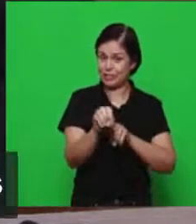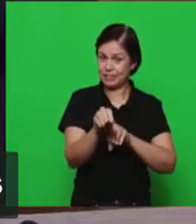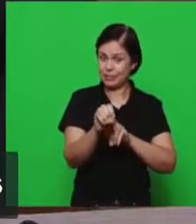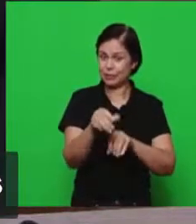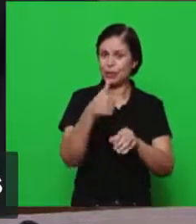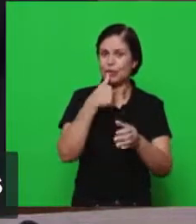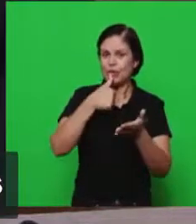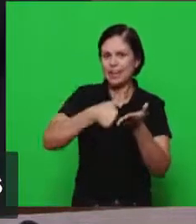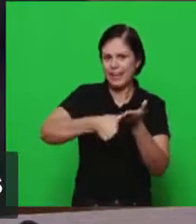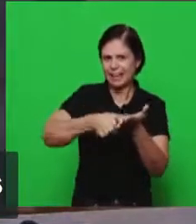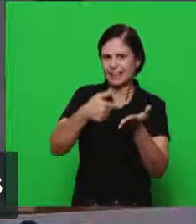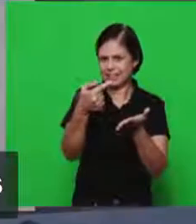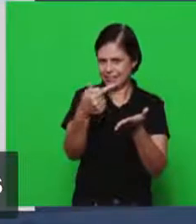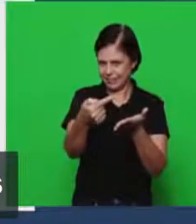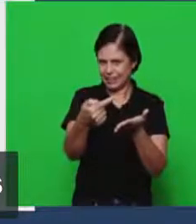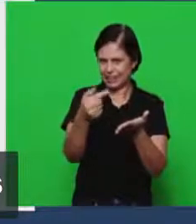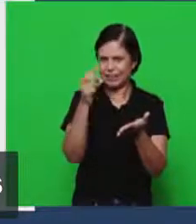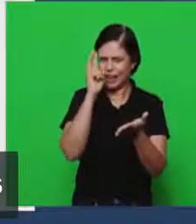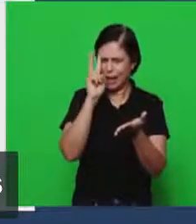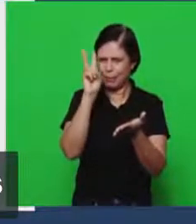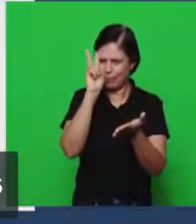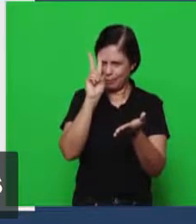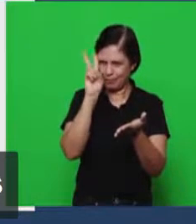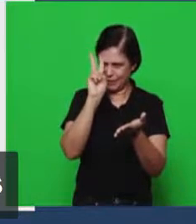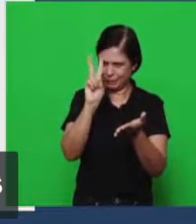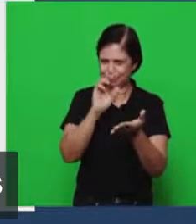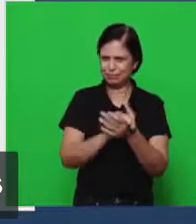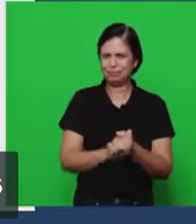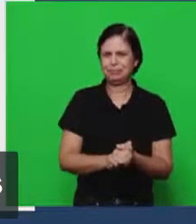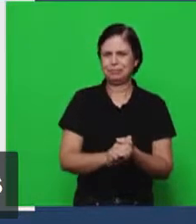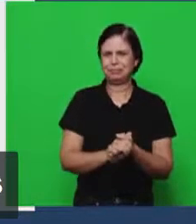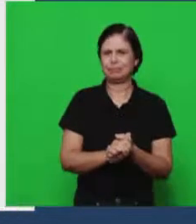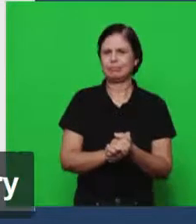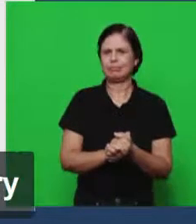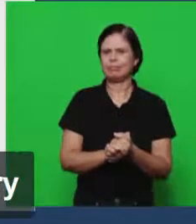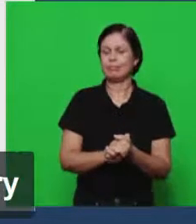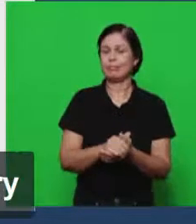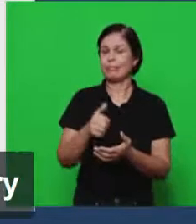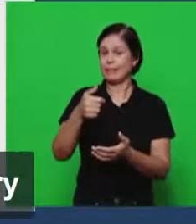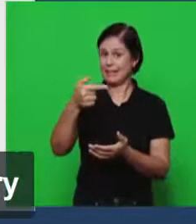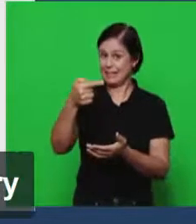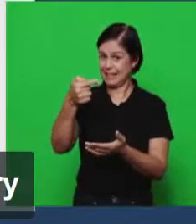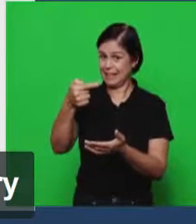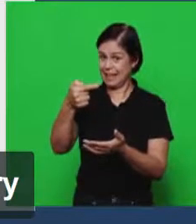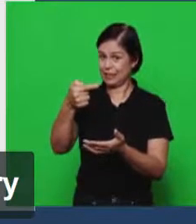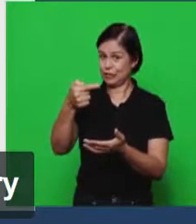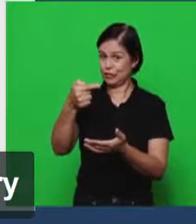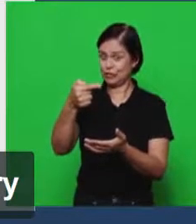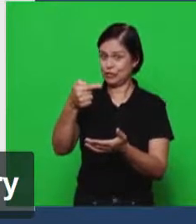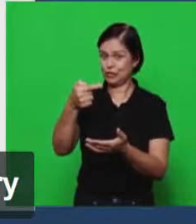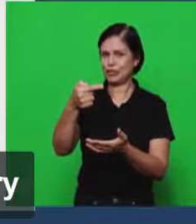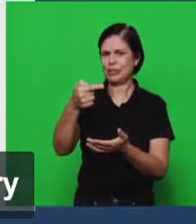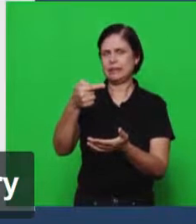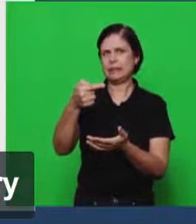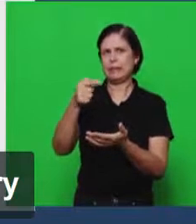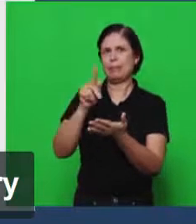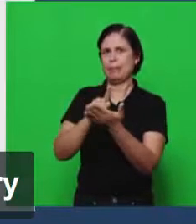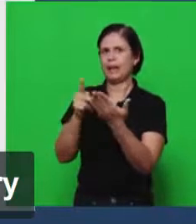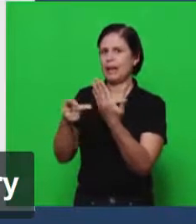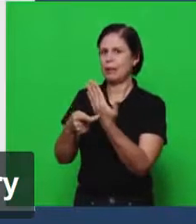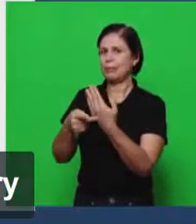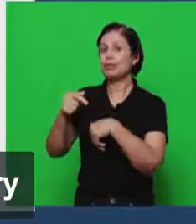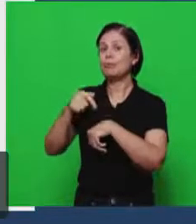as cartas para João escrever. Então, as parábolas, elas foram ditadas durante o